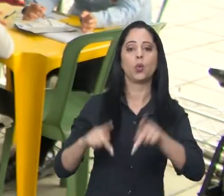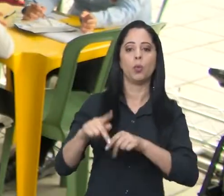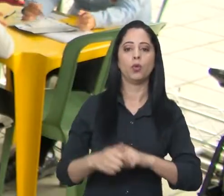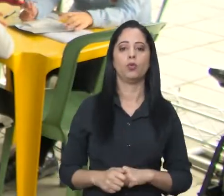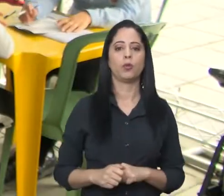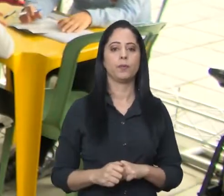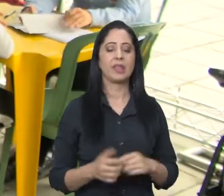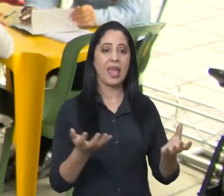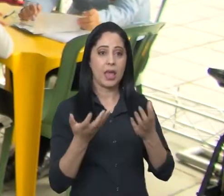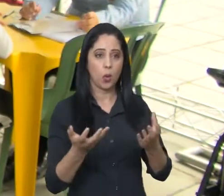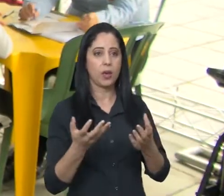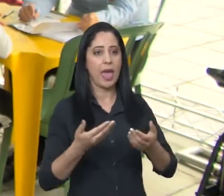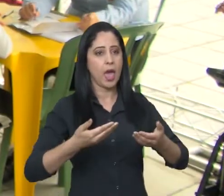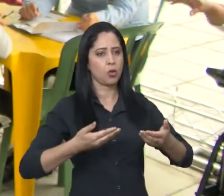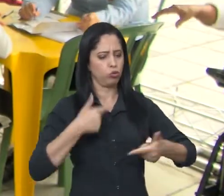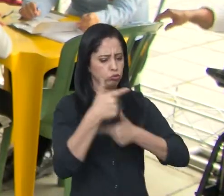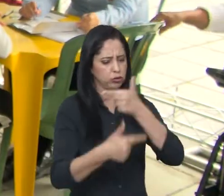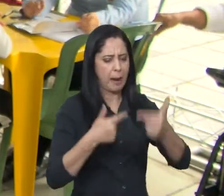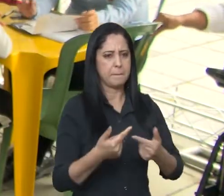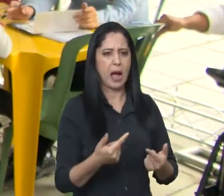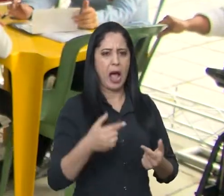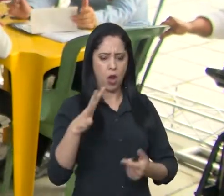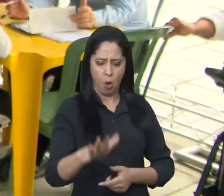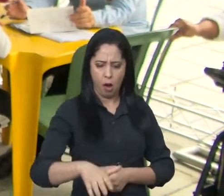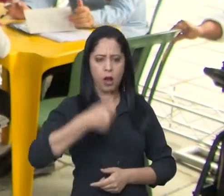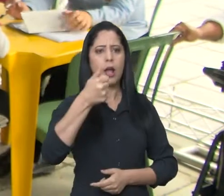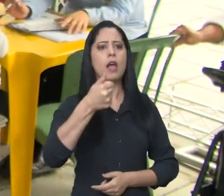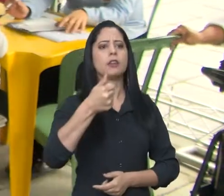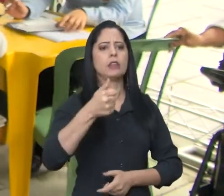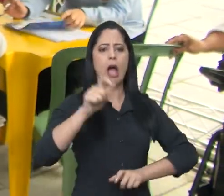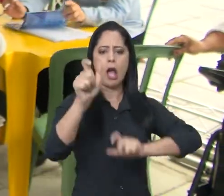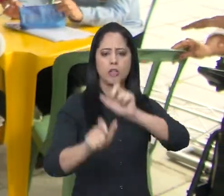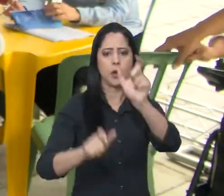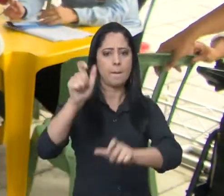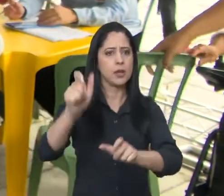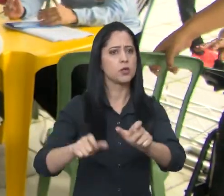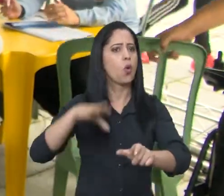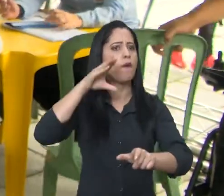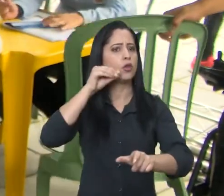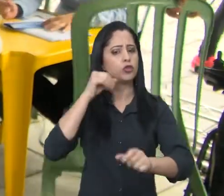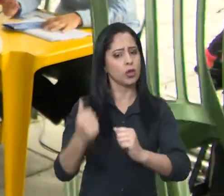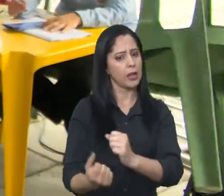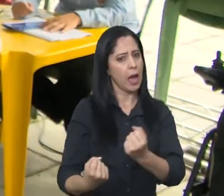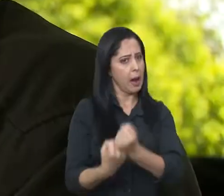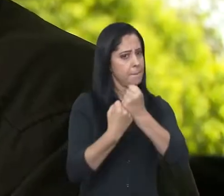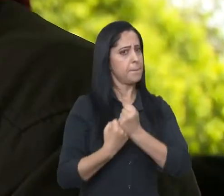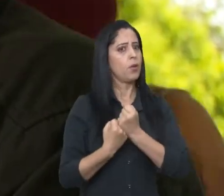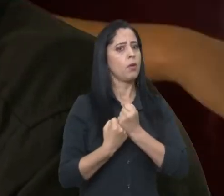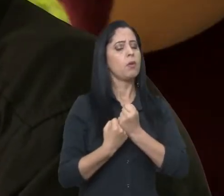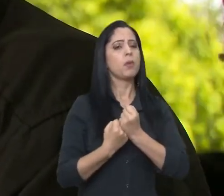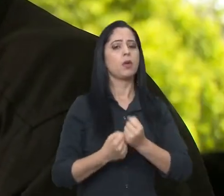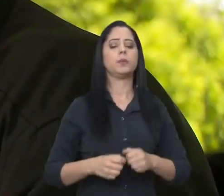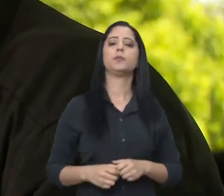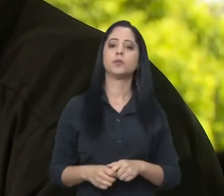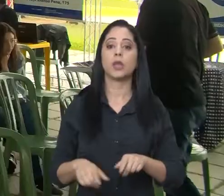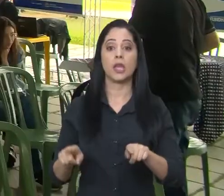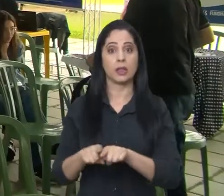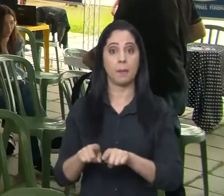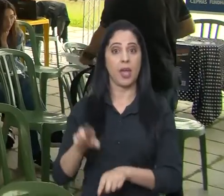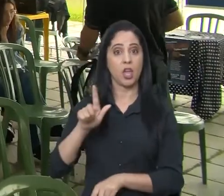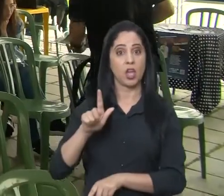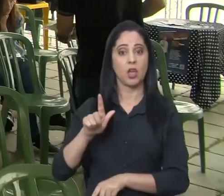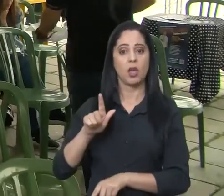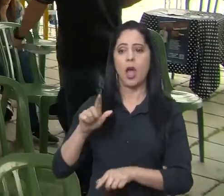prestar um serviço com qualidade, com pessoas qualificadas, para ajudar a gente a desenvolver um bom trabalho para o meu cliente. Assim como Geraldo,